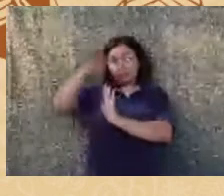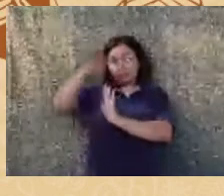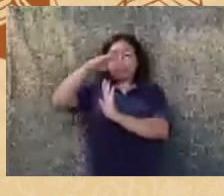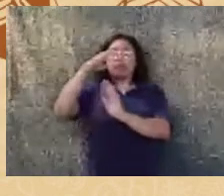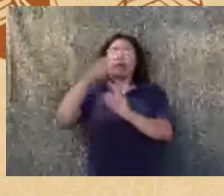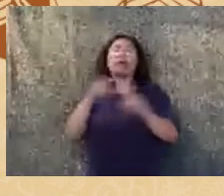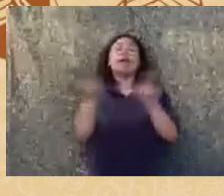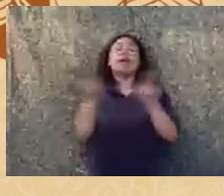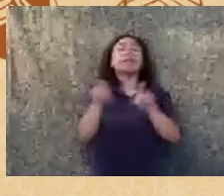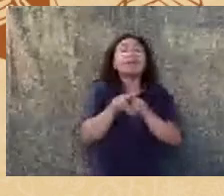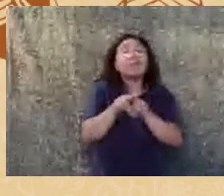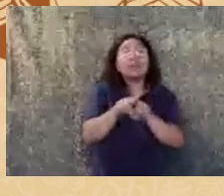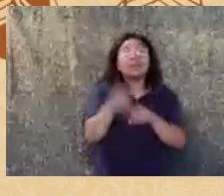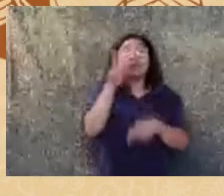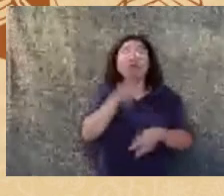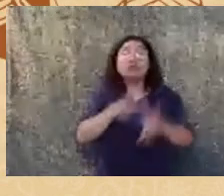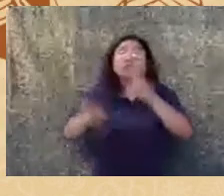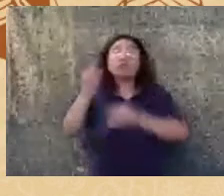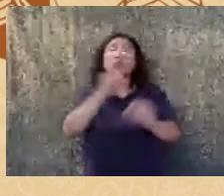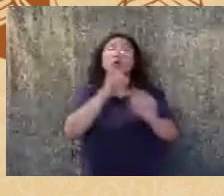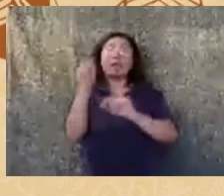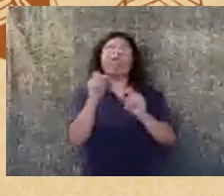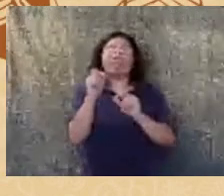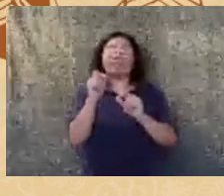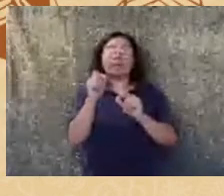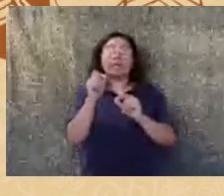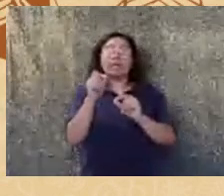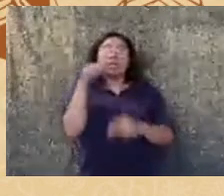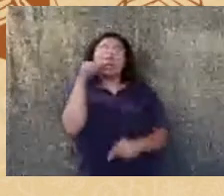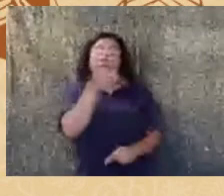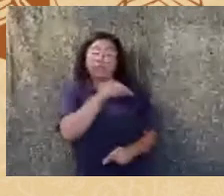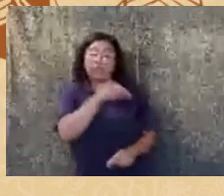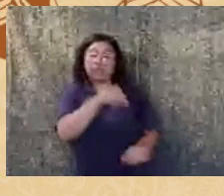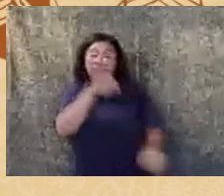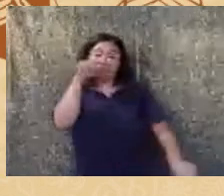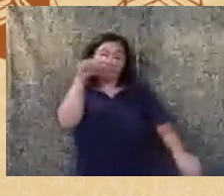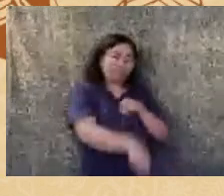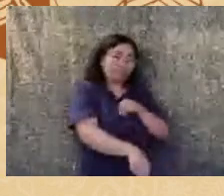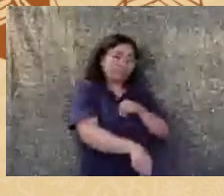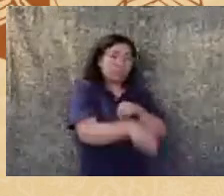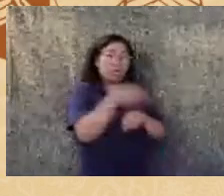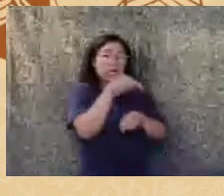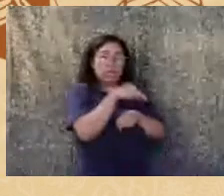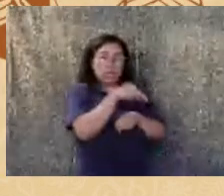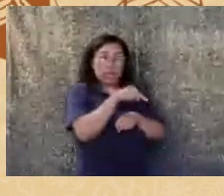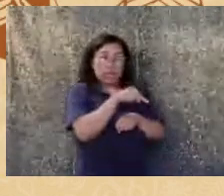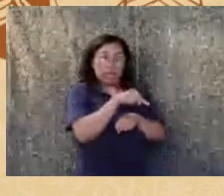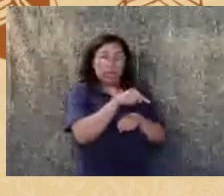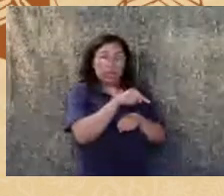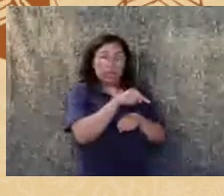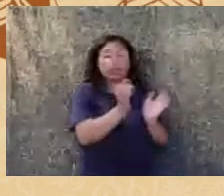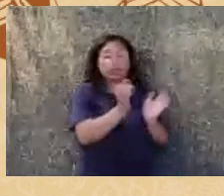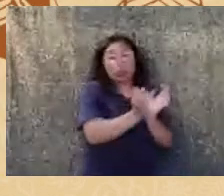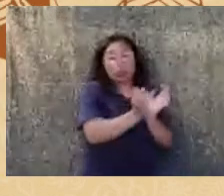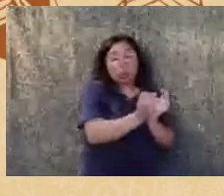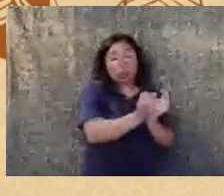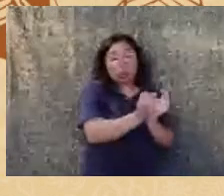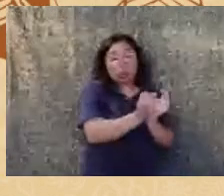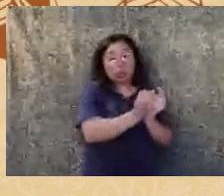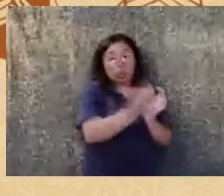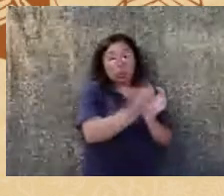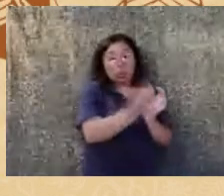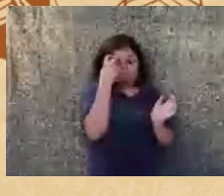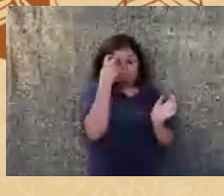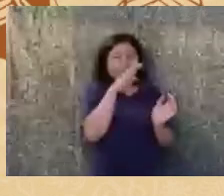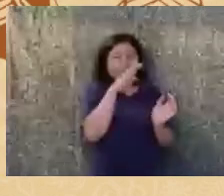pessoas com baixo QI e baixa religiosidade do que em pessoas com baixo QI e alta religiosidade ou seja